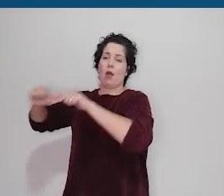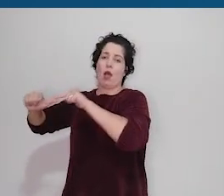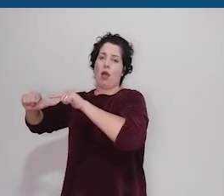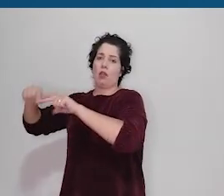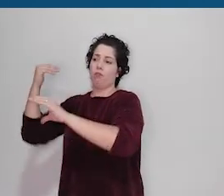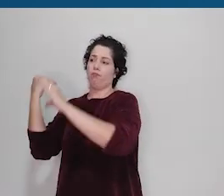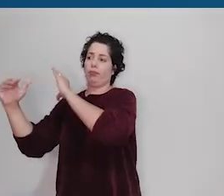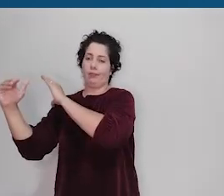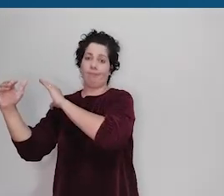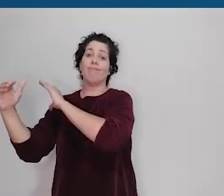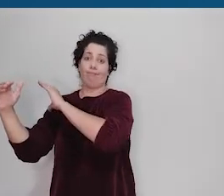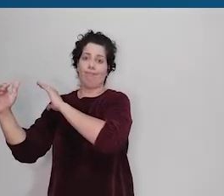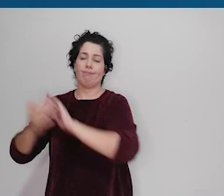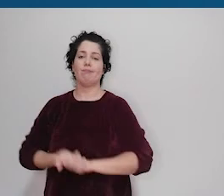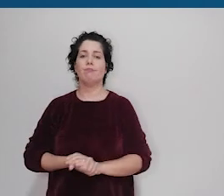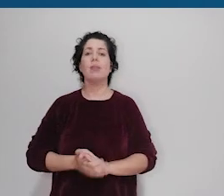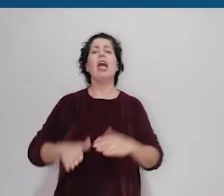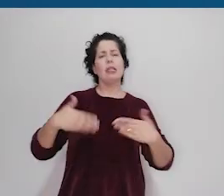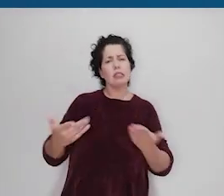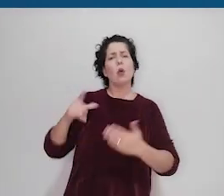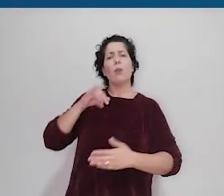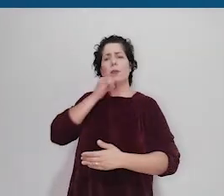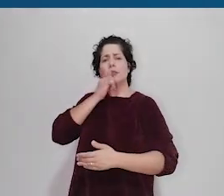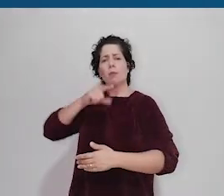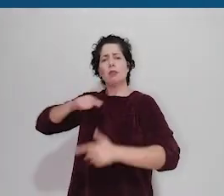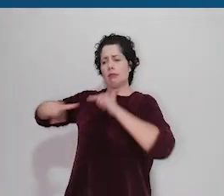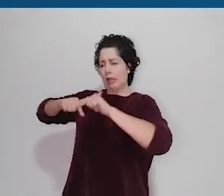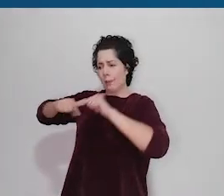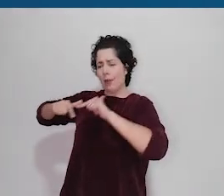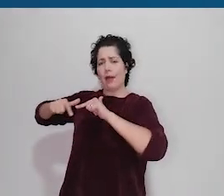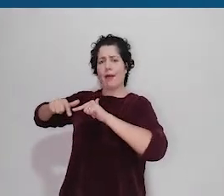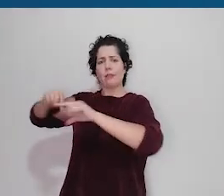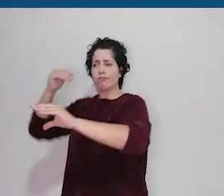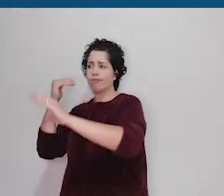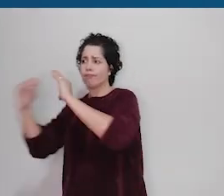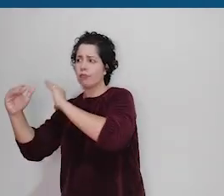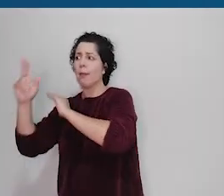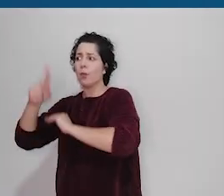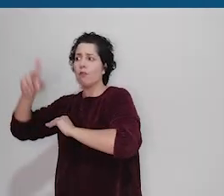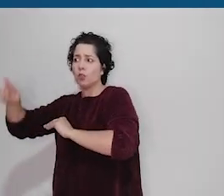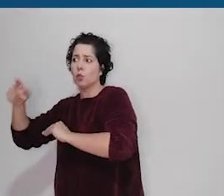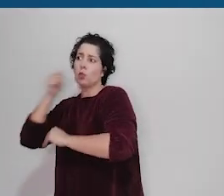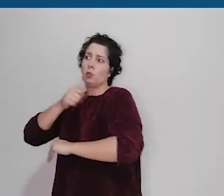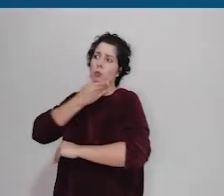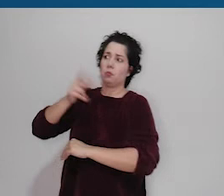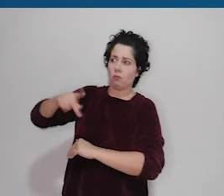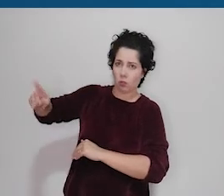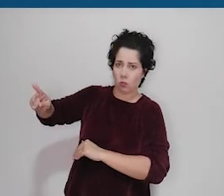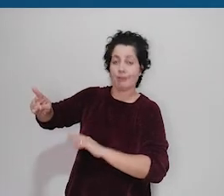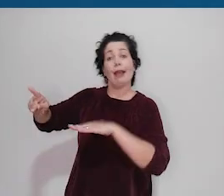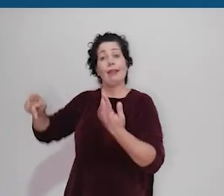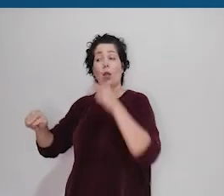que fez a submissão do trabalho Ou seja, se foi um trabalho submetido pelo docente orientador ou